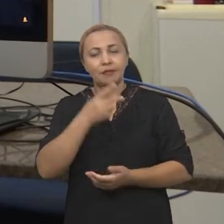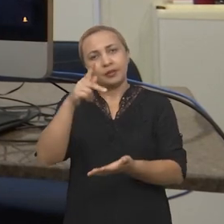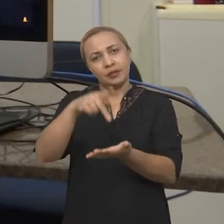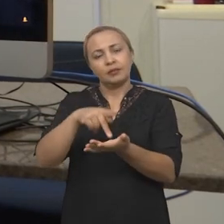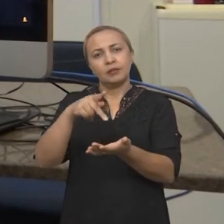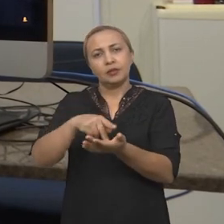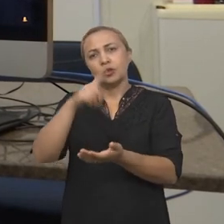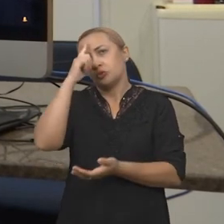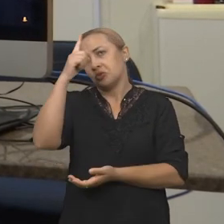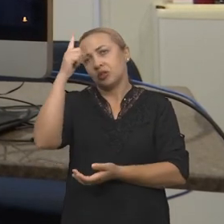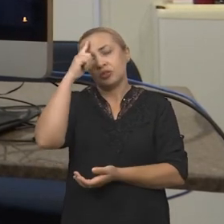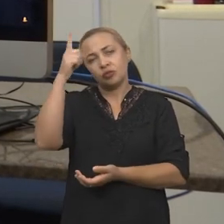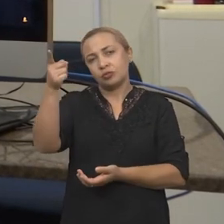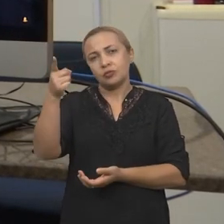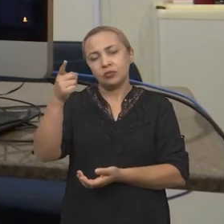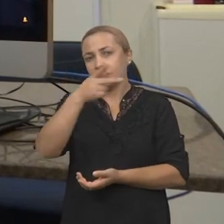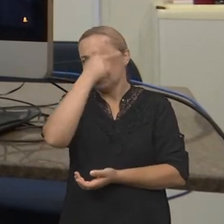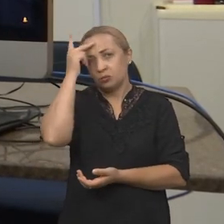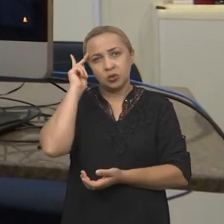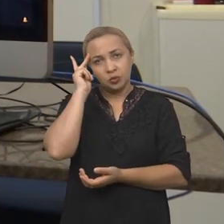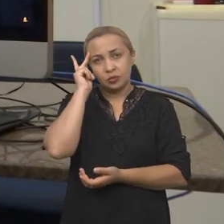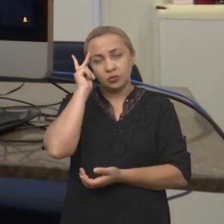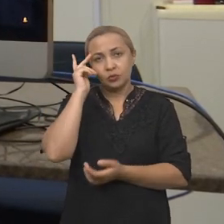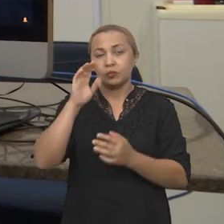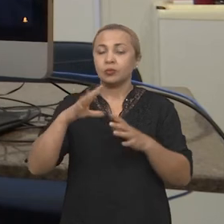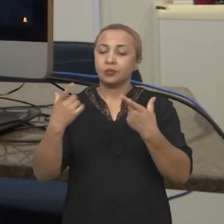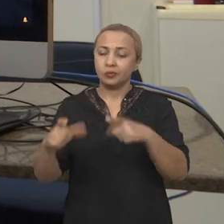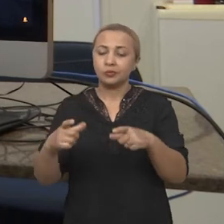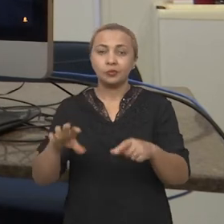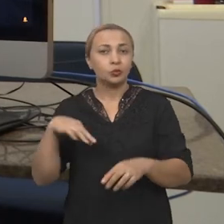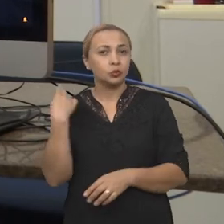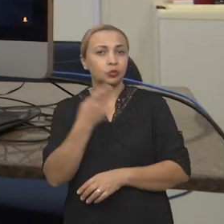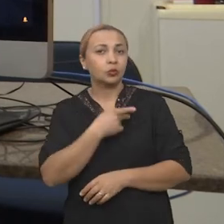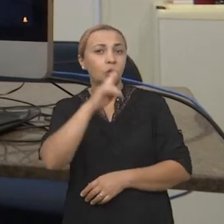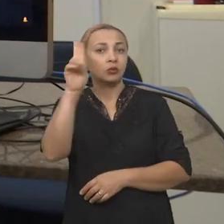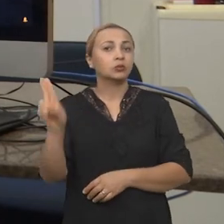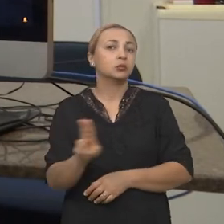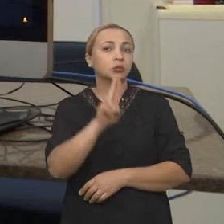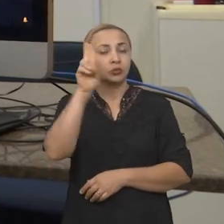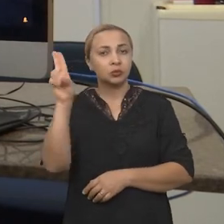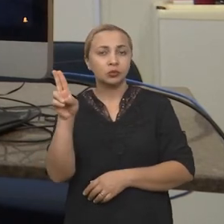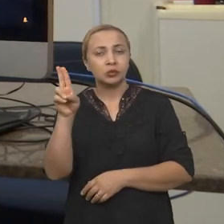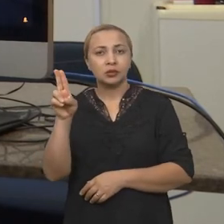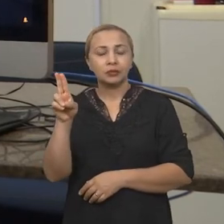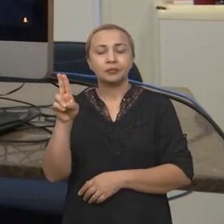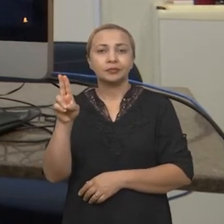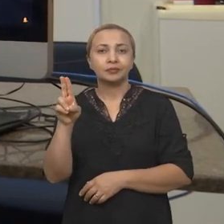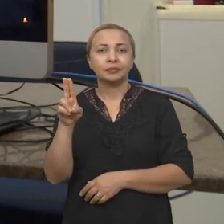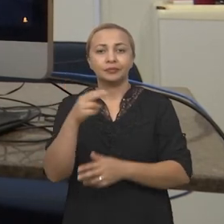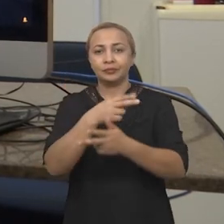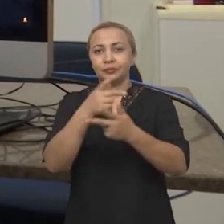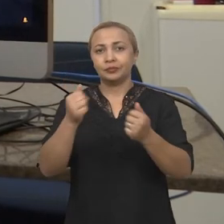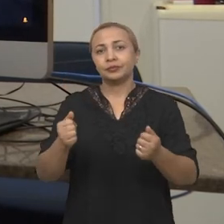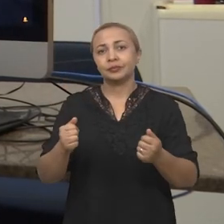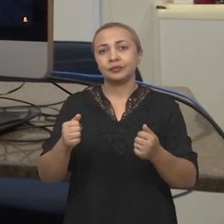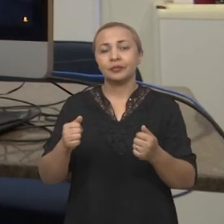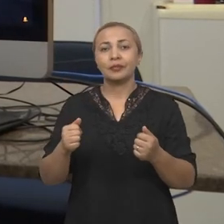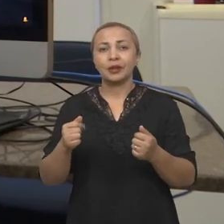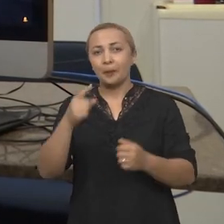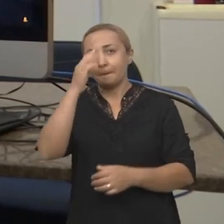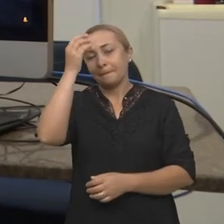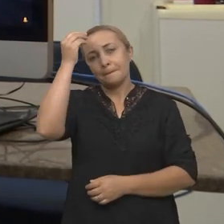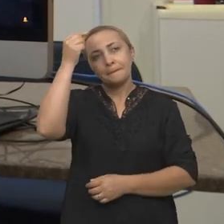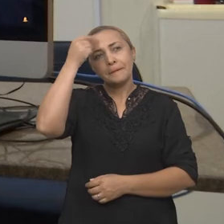real, na vida cotidiana, na qual a gente utiliza elementos, a gente se